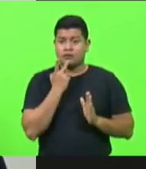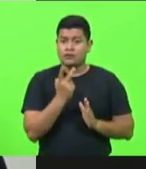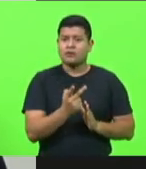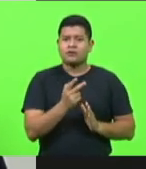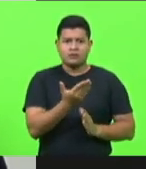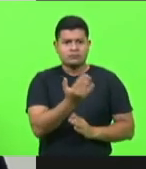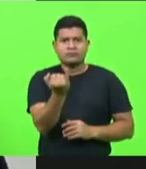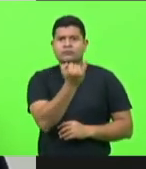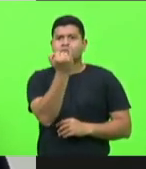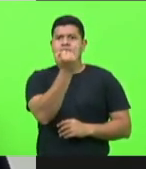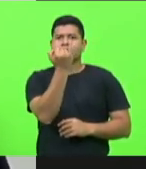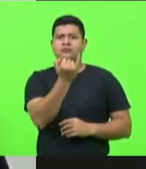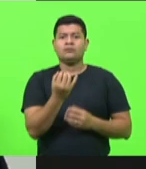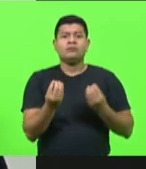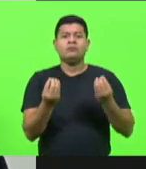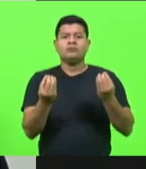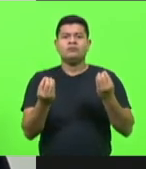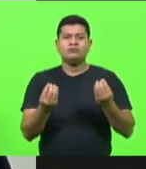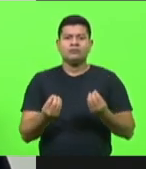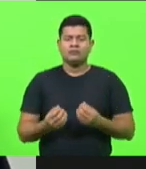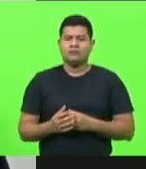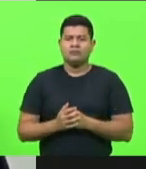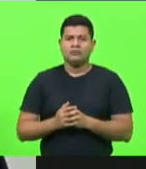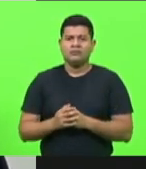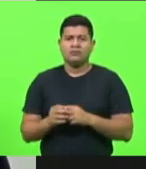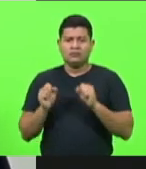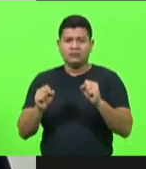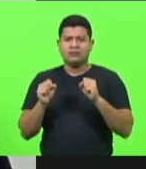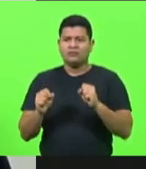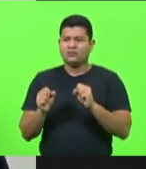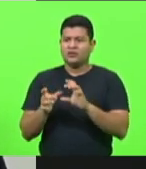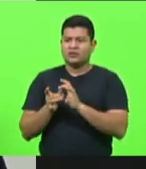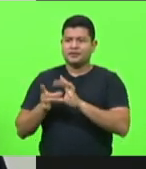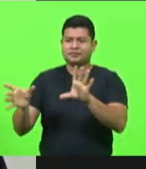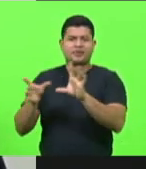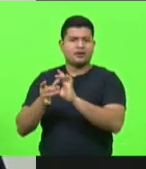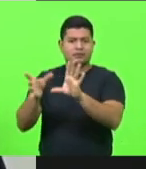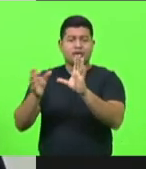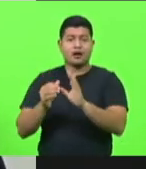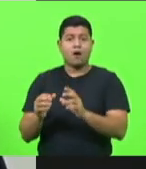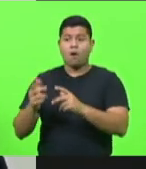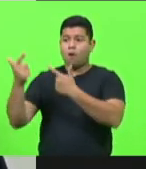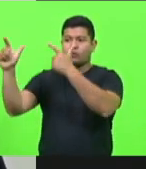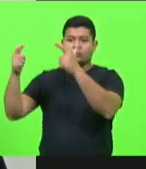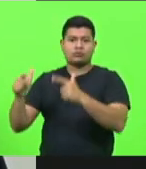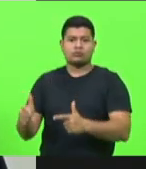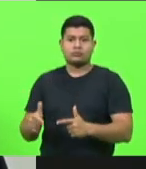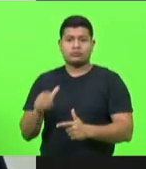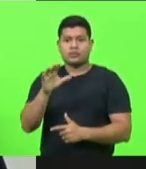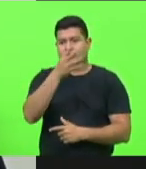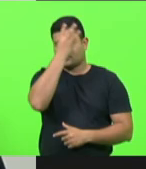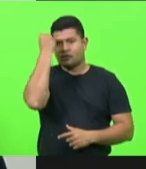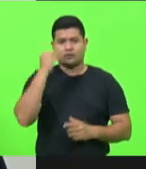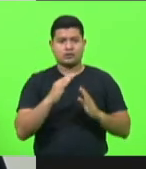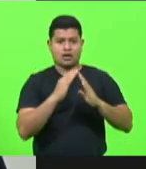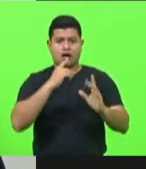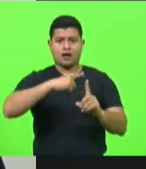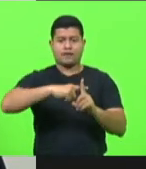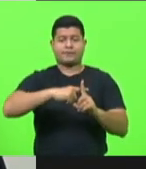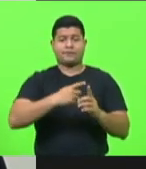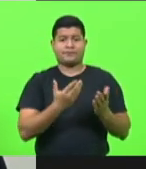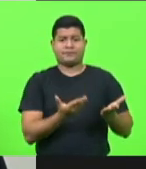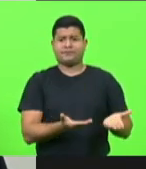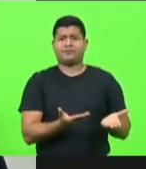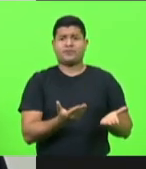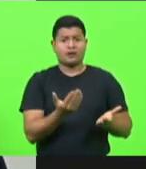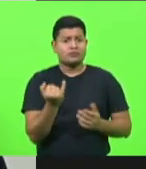como pode, num momento em que se aumenta as liberações, esquecer-se de algo tão importante, de algo tão primordial